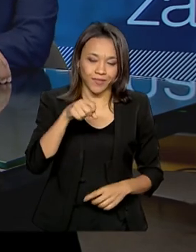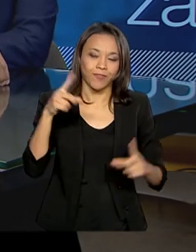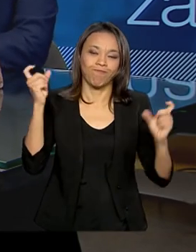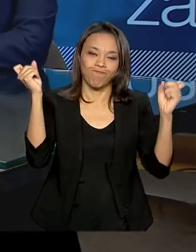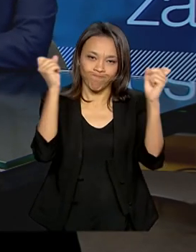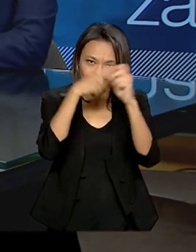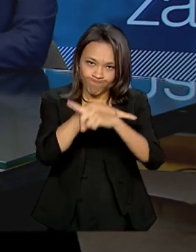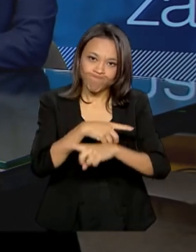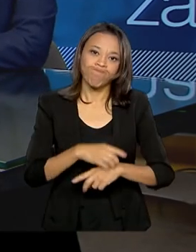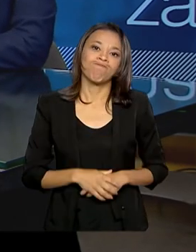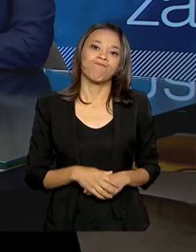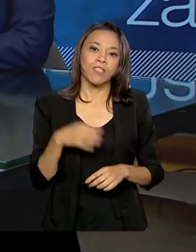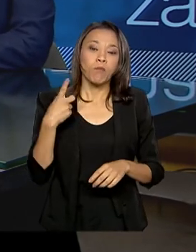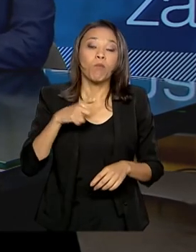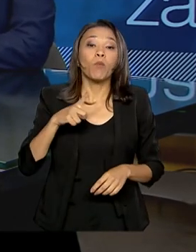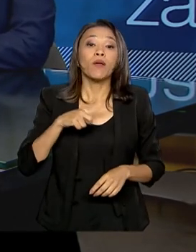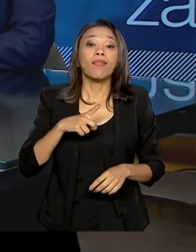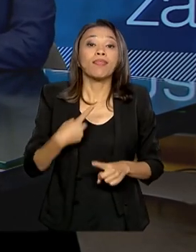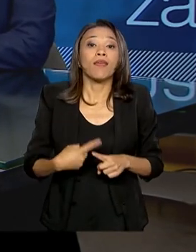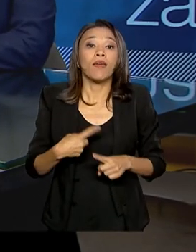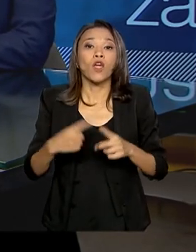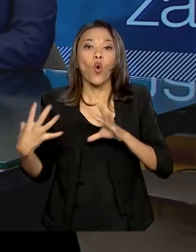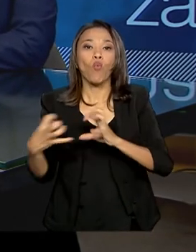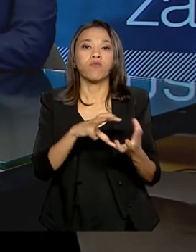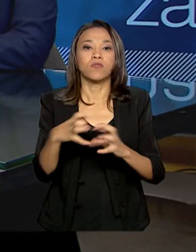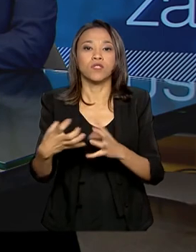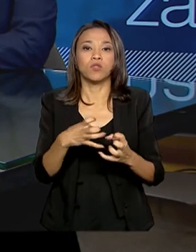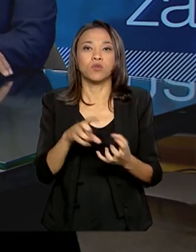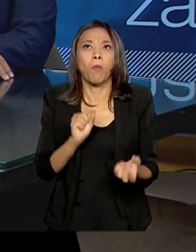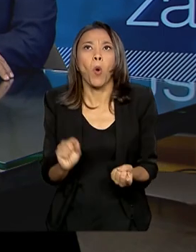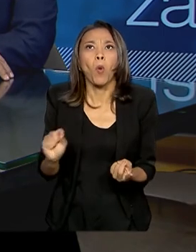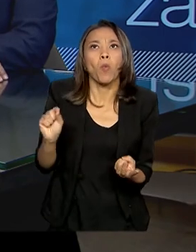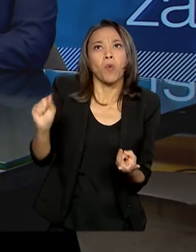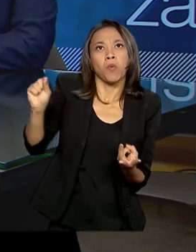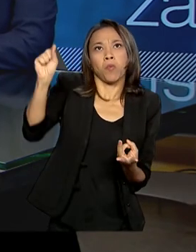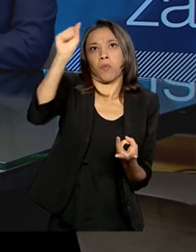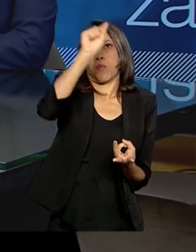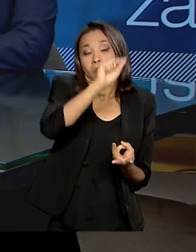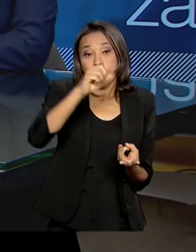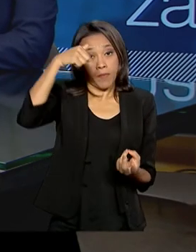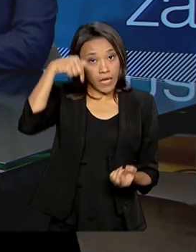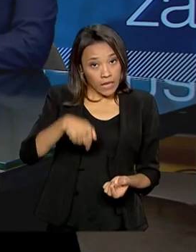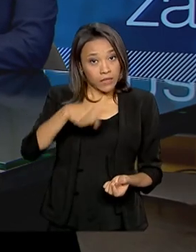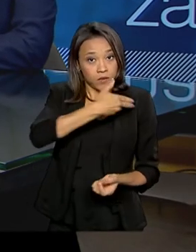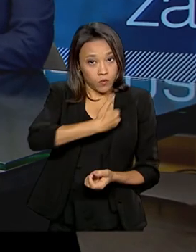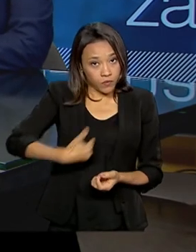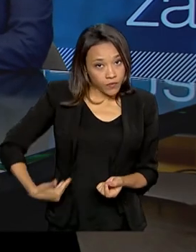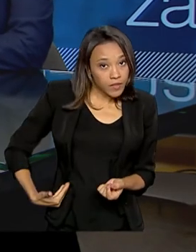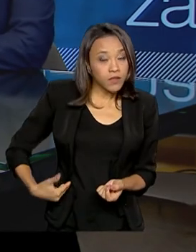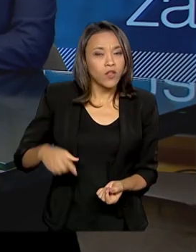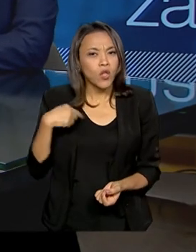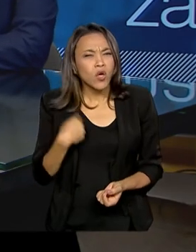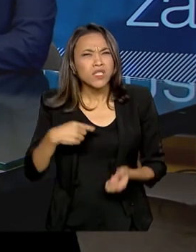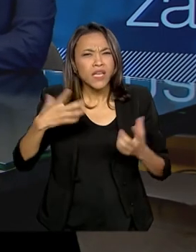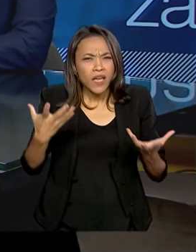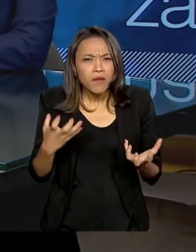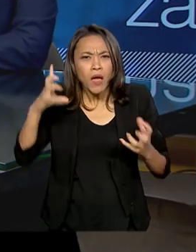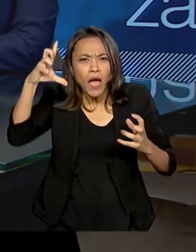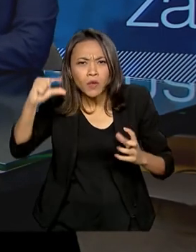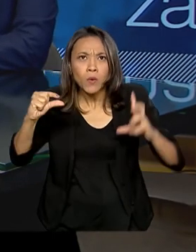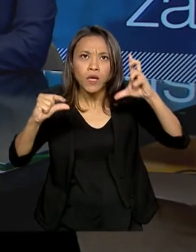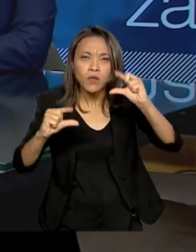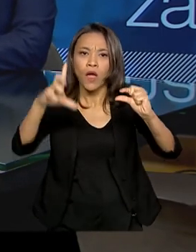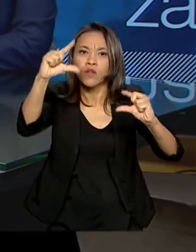conflitos em todas as unidades. E a gente, para esse governo, nós estamos minimizando os conflitos,